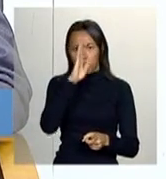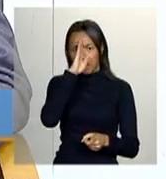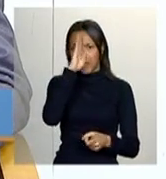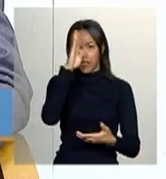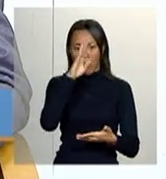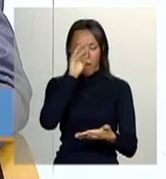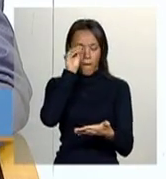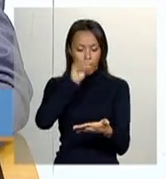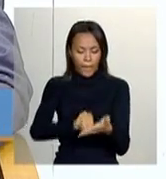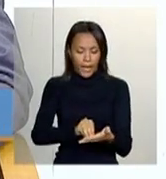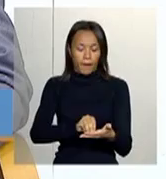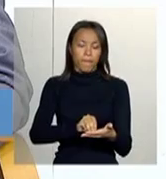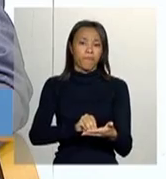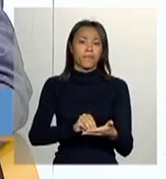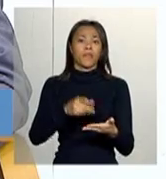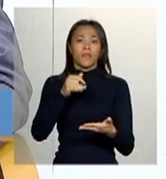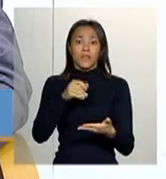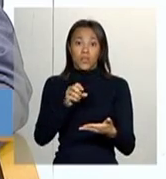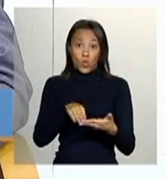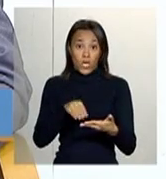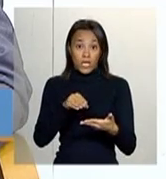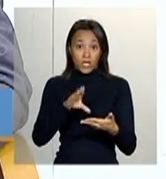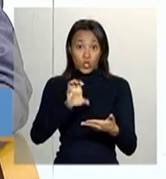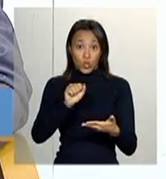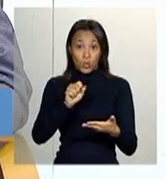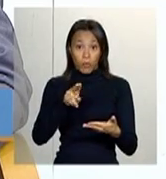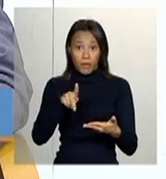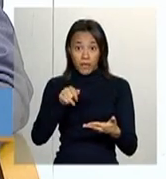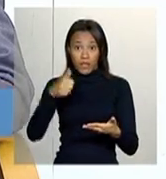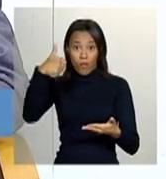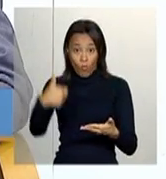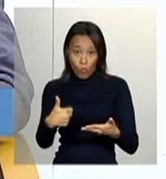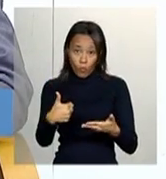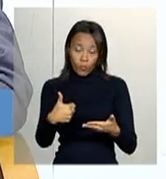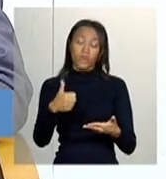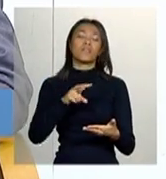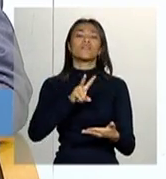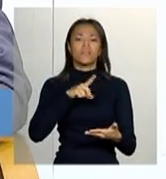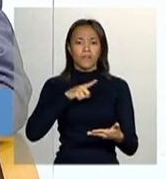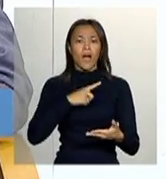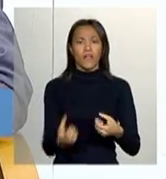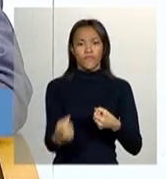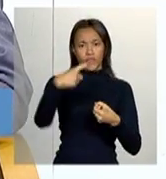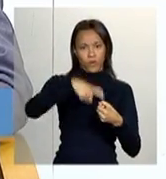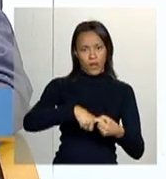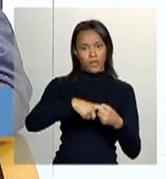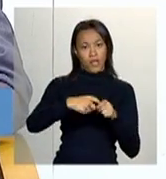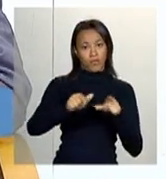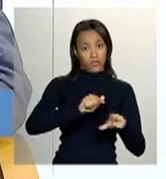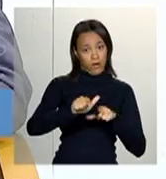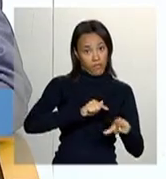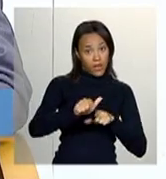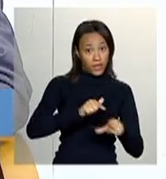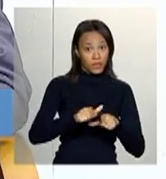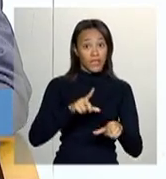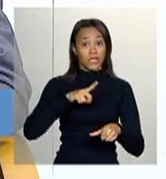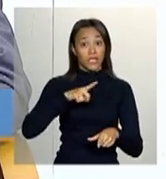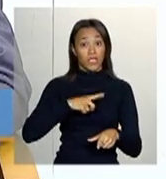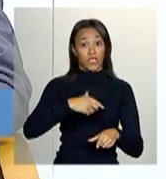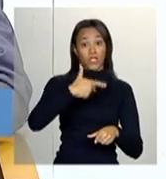No que nós chamamos de suplementar 1, que é o campo que está vinculado a programas e serviços, nós temos um campo que se chama